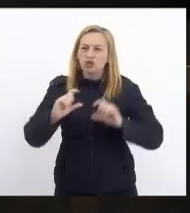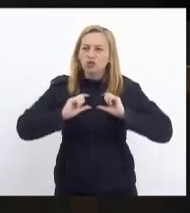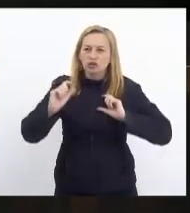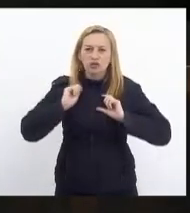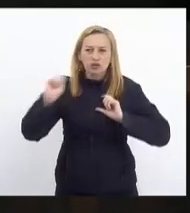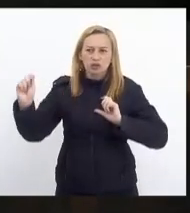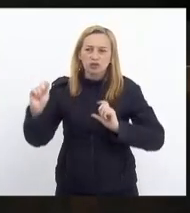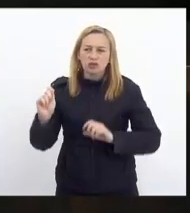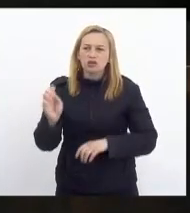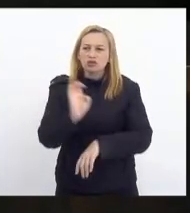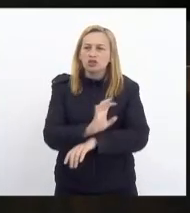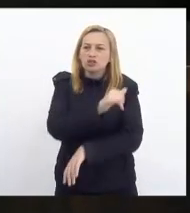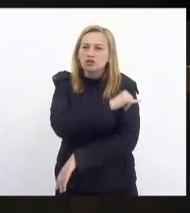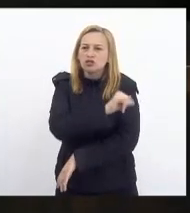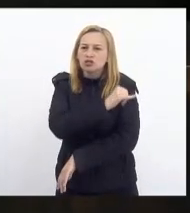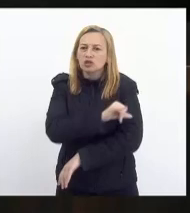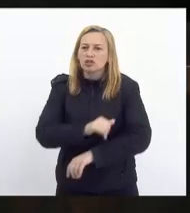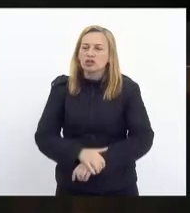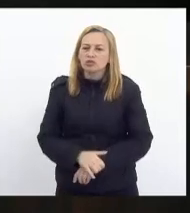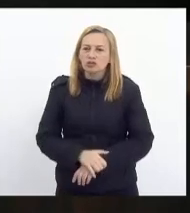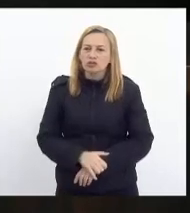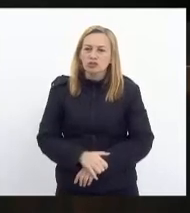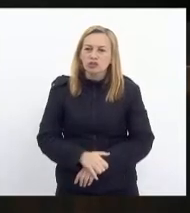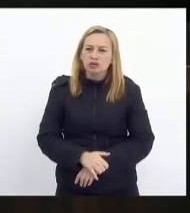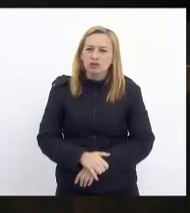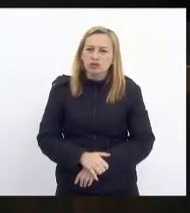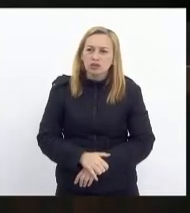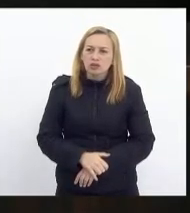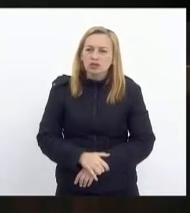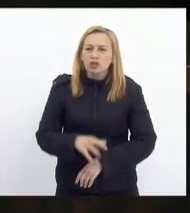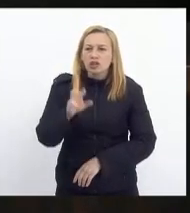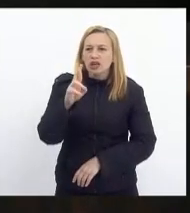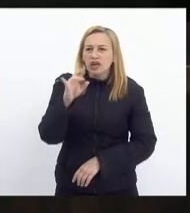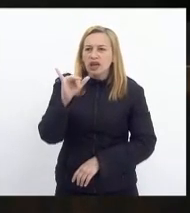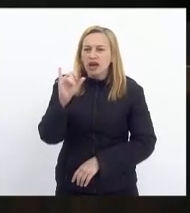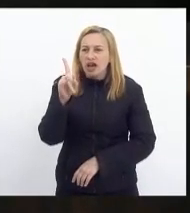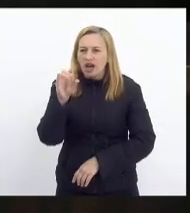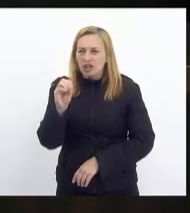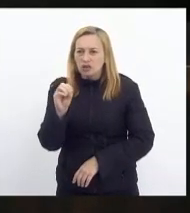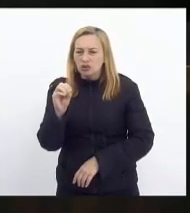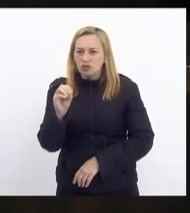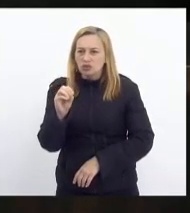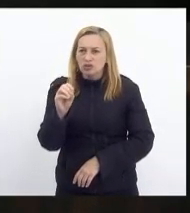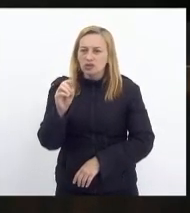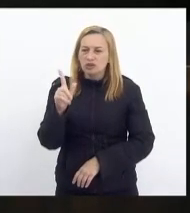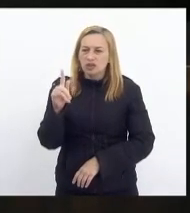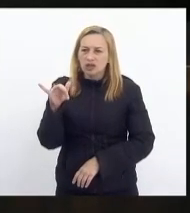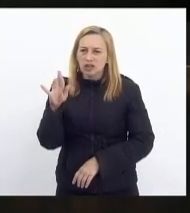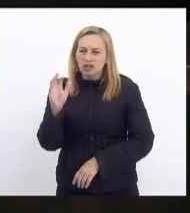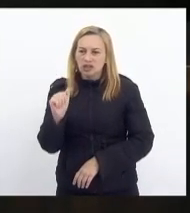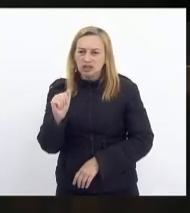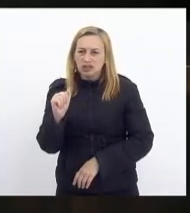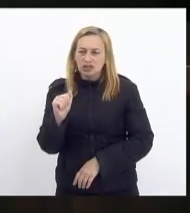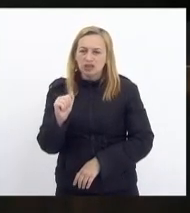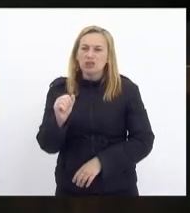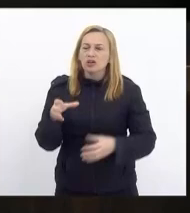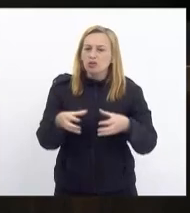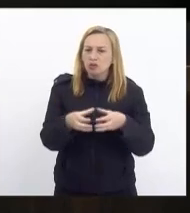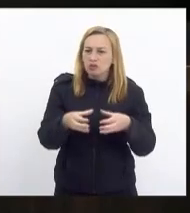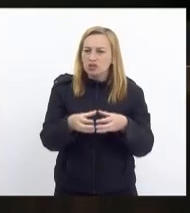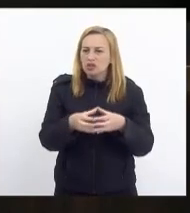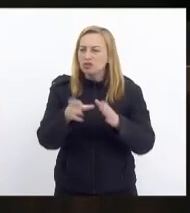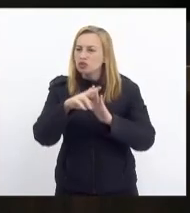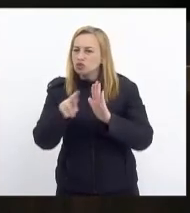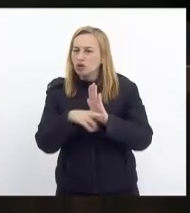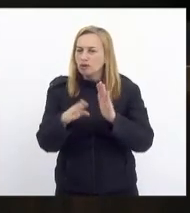benemérito do estado do Rio de Janeiro, em seu respectivo diploma, ao senhor Ricardo Ganem Leal. Pareceres da comissão de normas